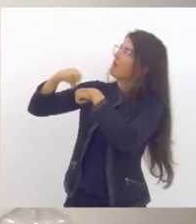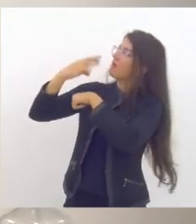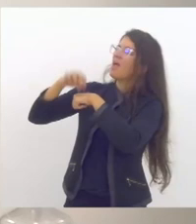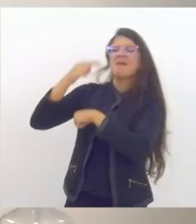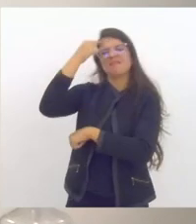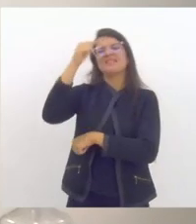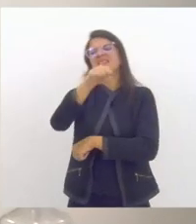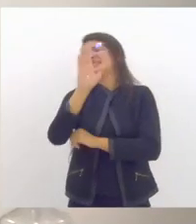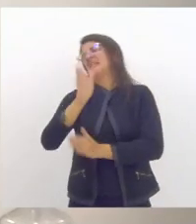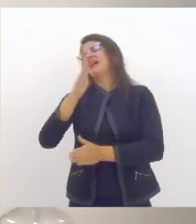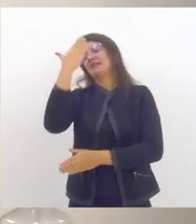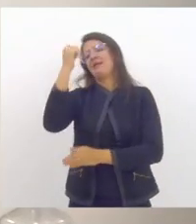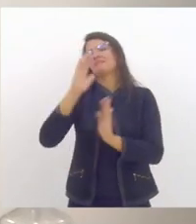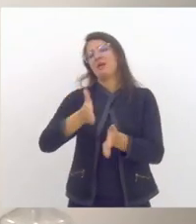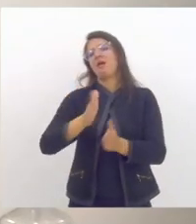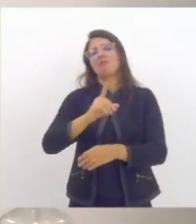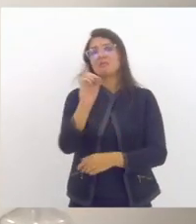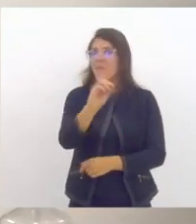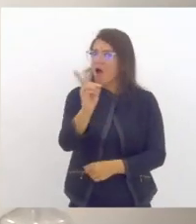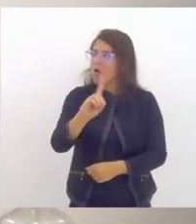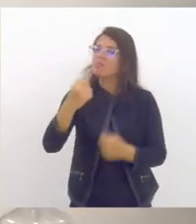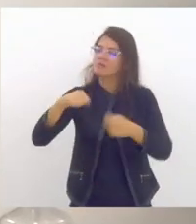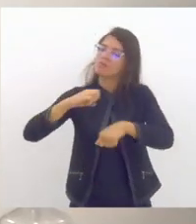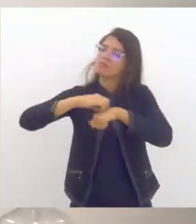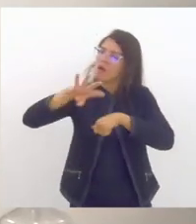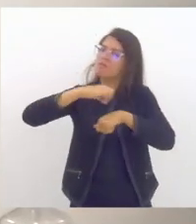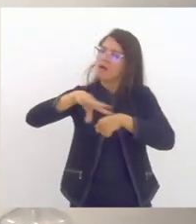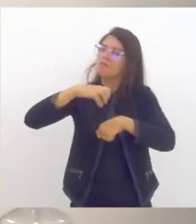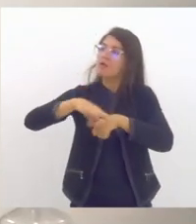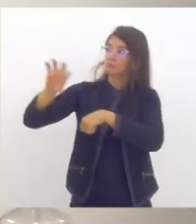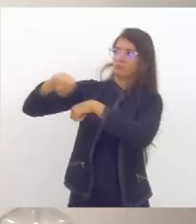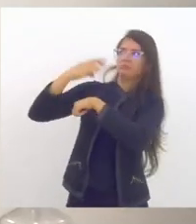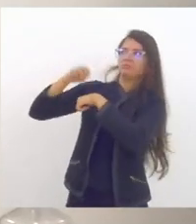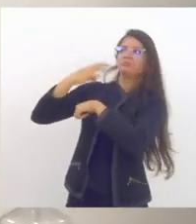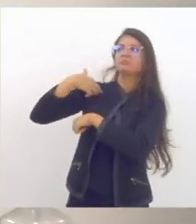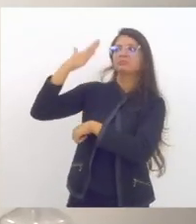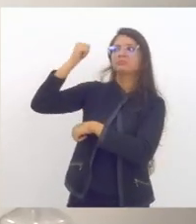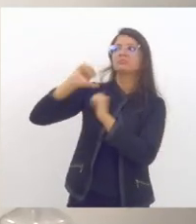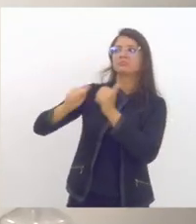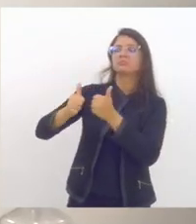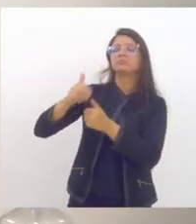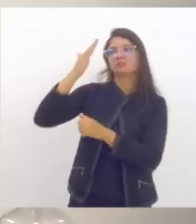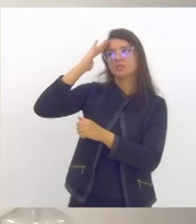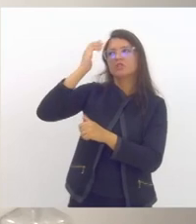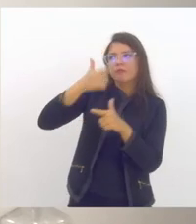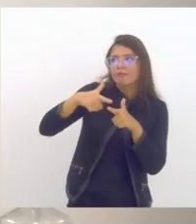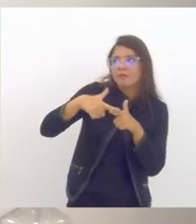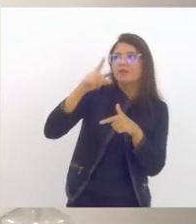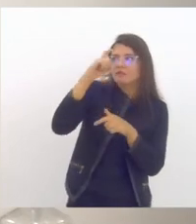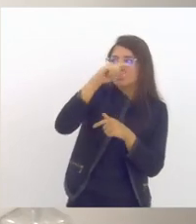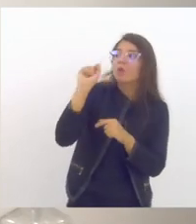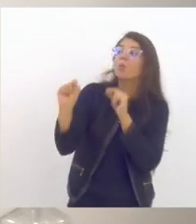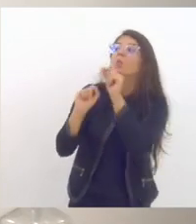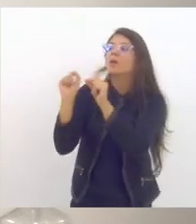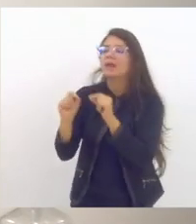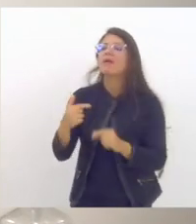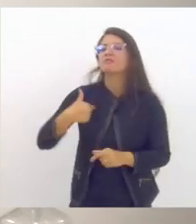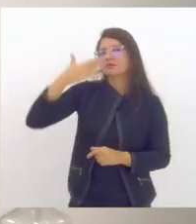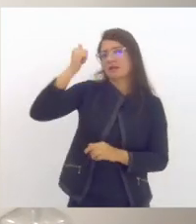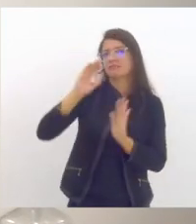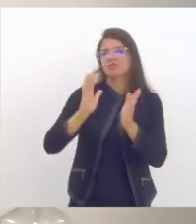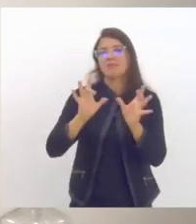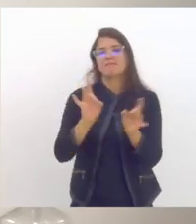quais são as dificuldades que estão sendo enfrentadas porque a rigor elas entraram na rede para auxiliar no processo de busca ativa